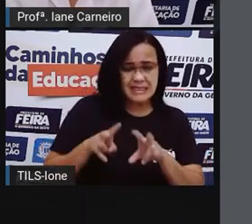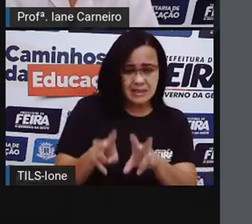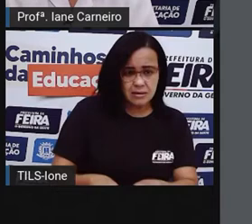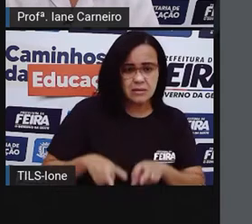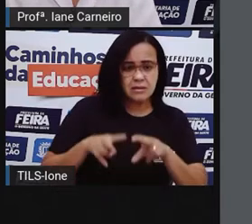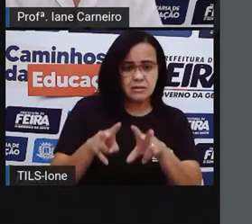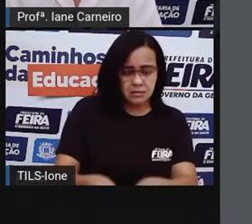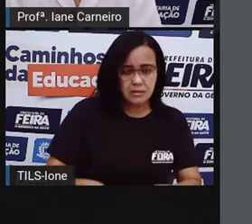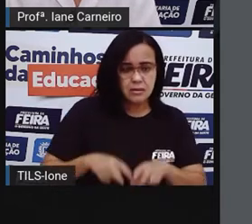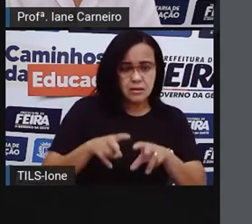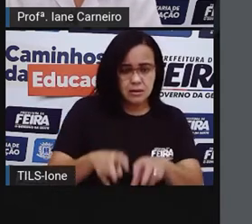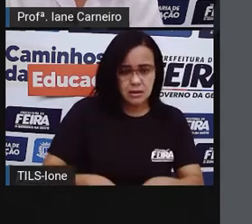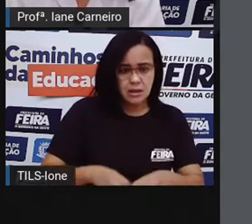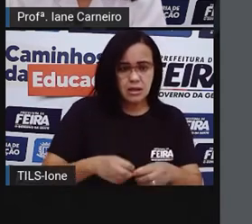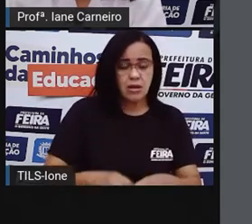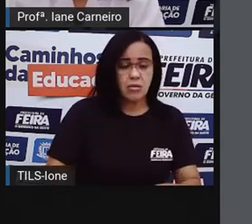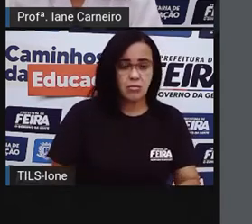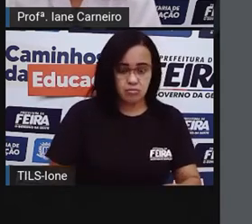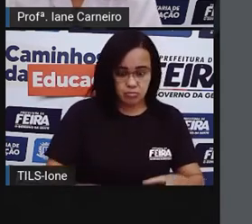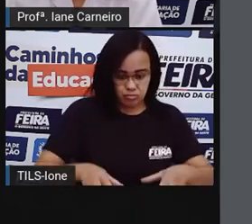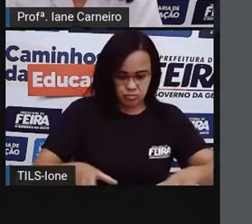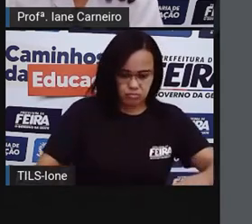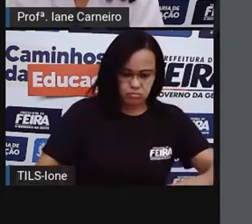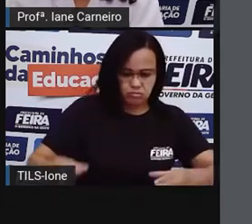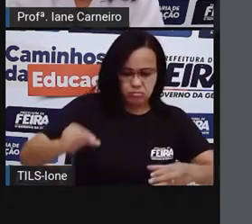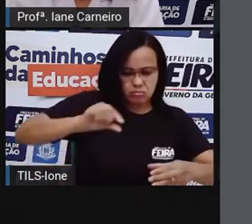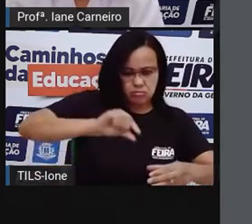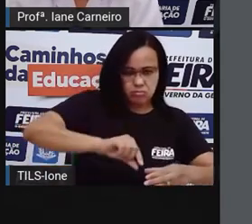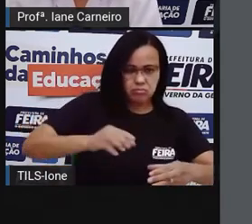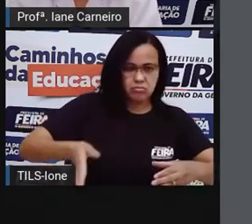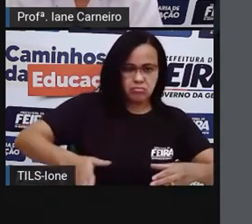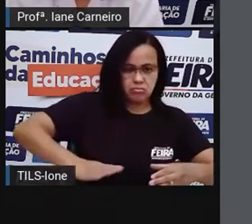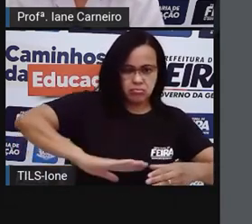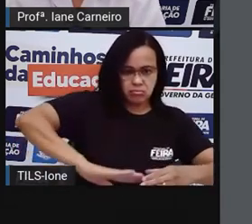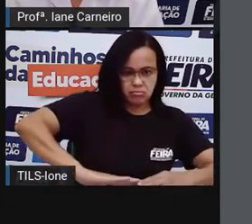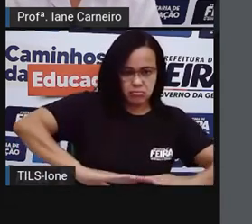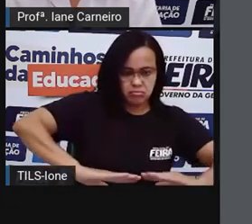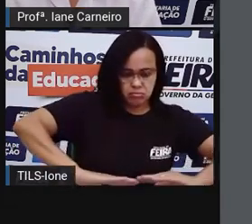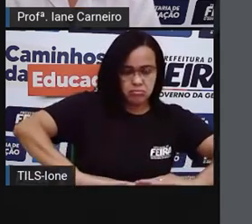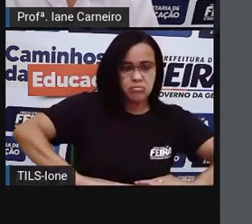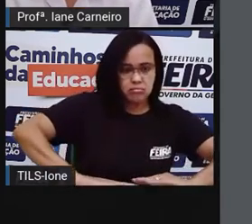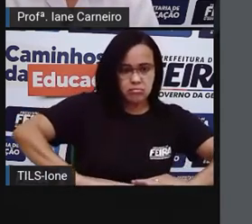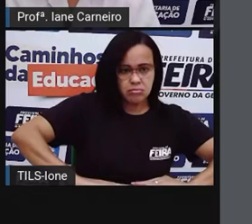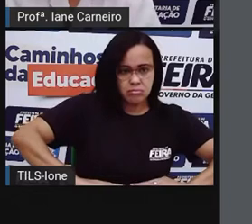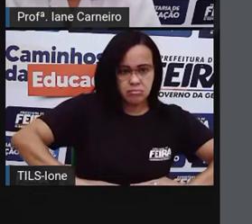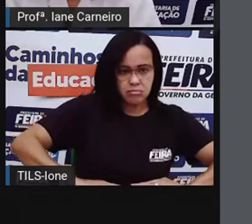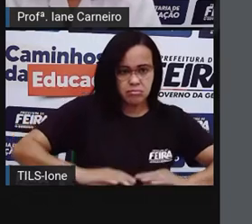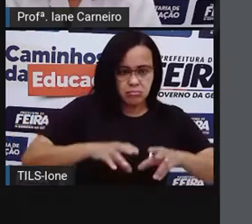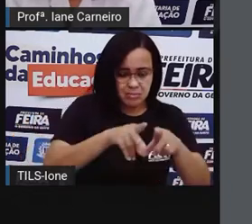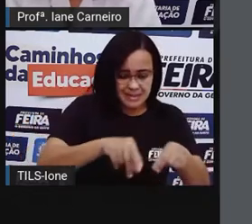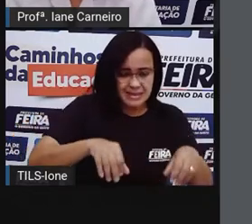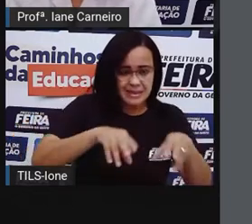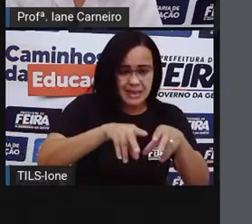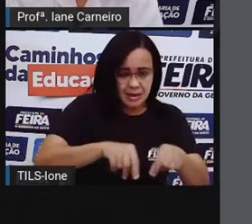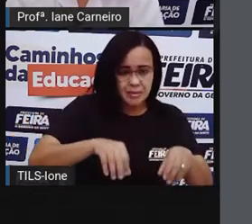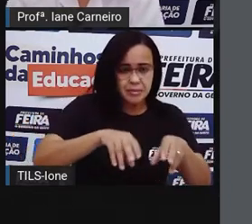buraquinho. Colocou a semente e finalmente cobriu-a com a terra remexida.